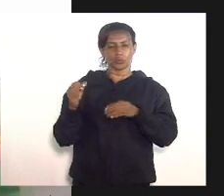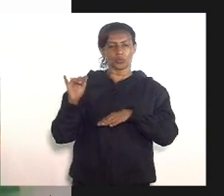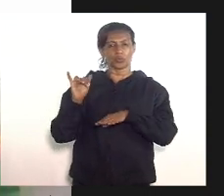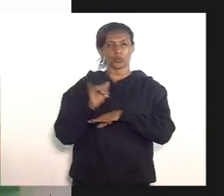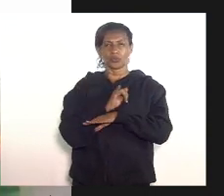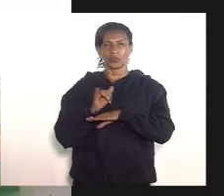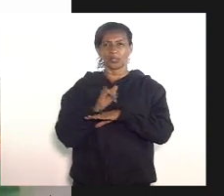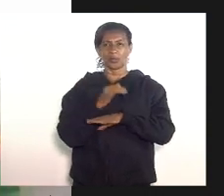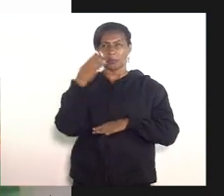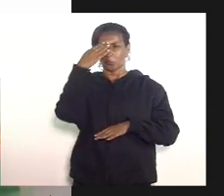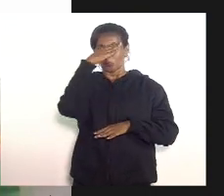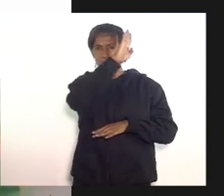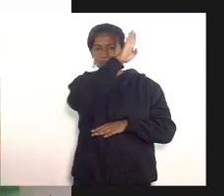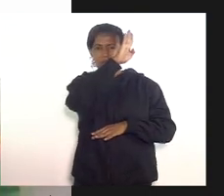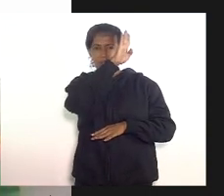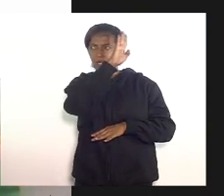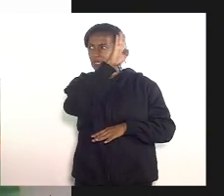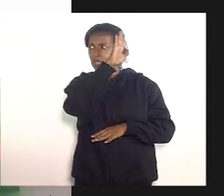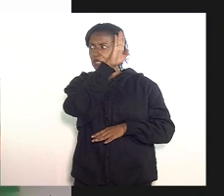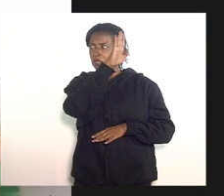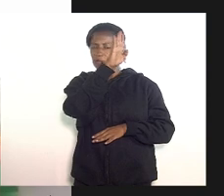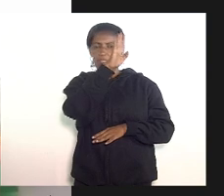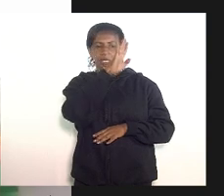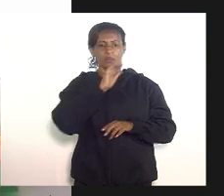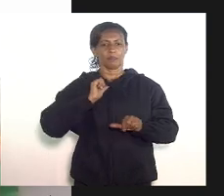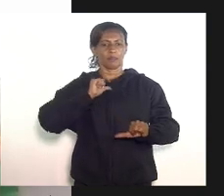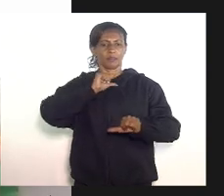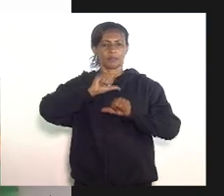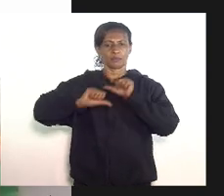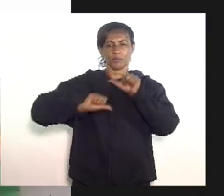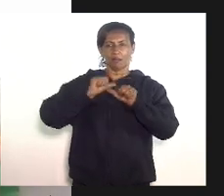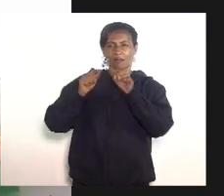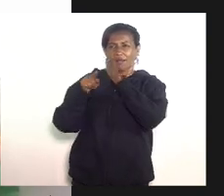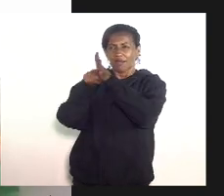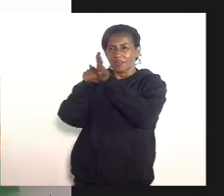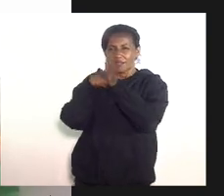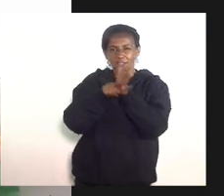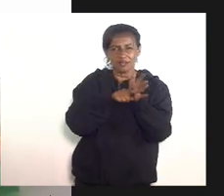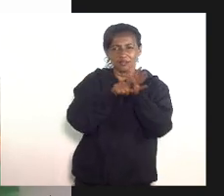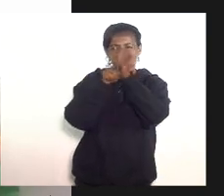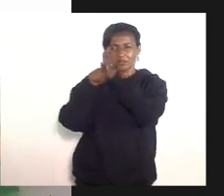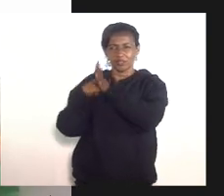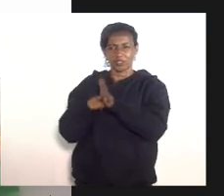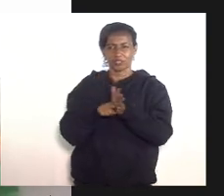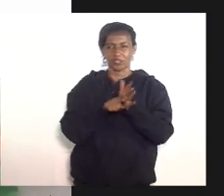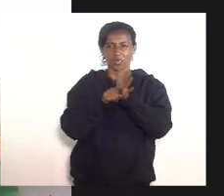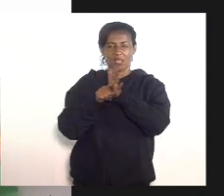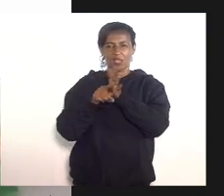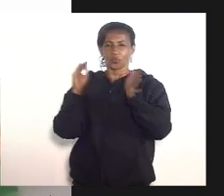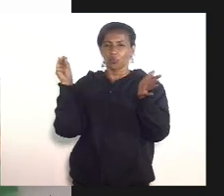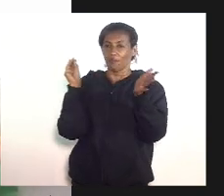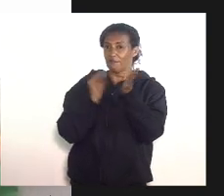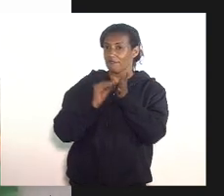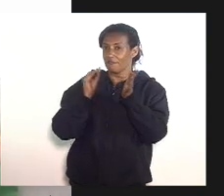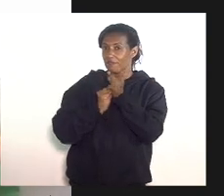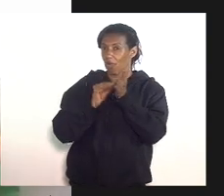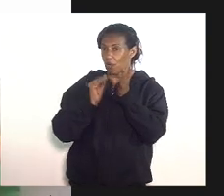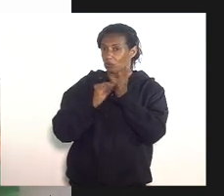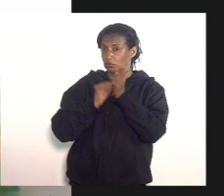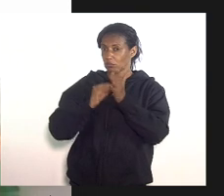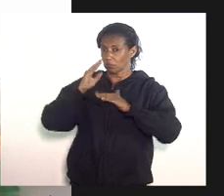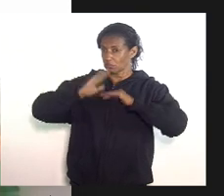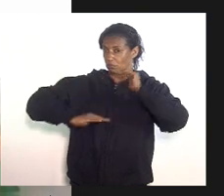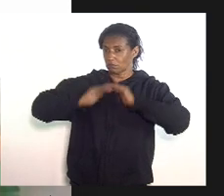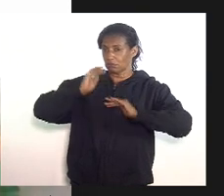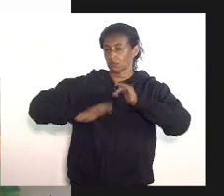pelo Bolsonaro para inviabilizar qualquer tipo de investigação com relação a sua incompetente